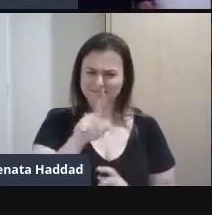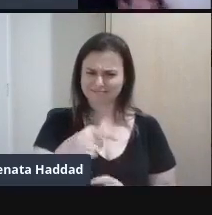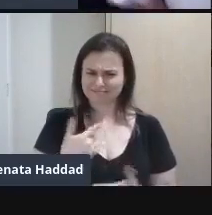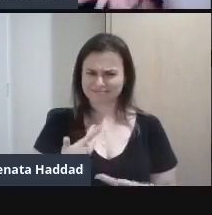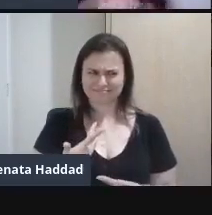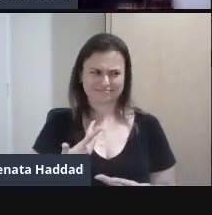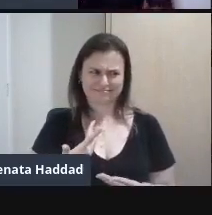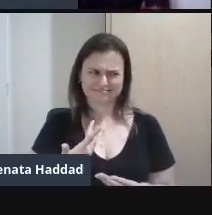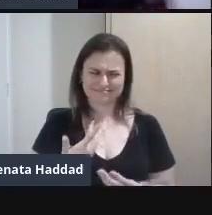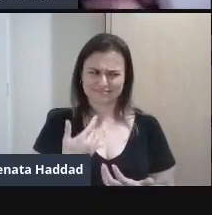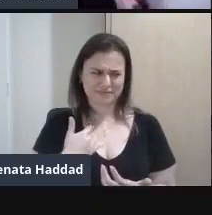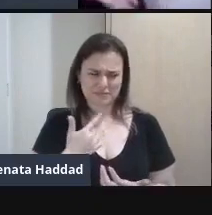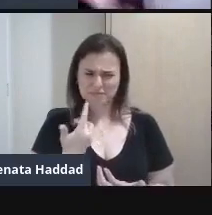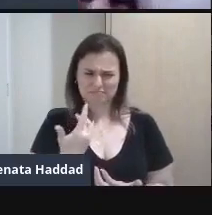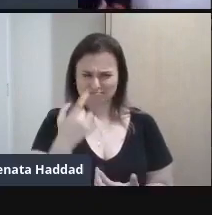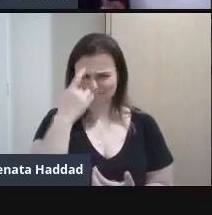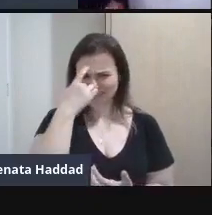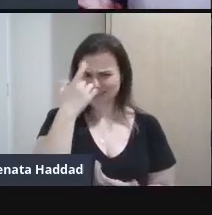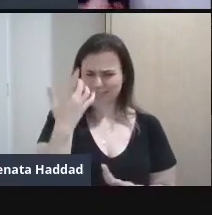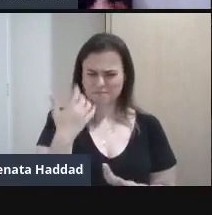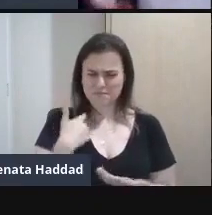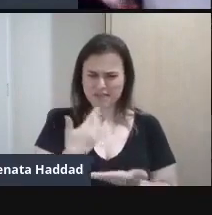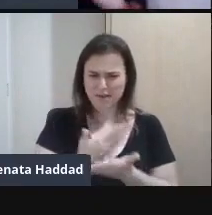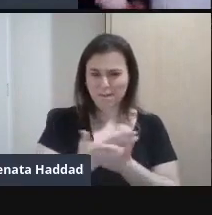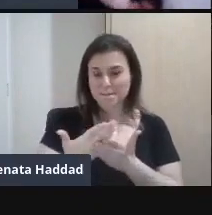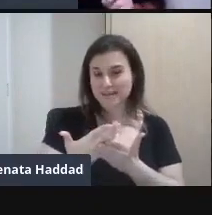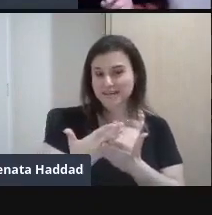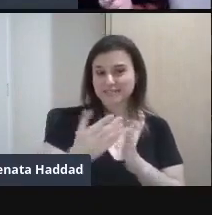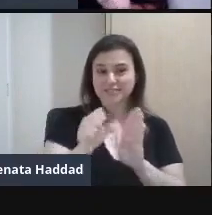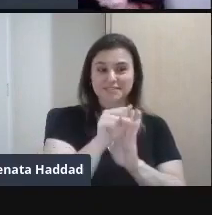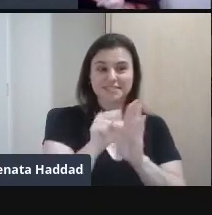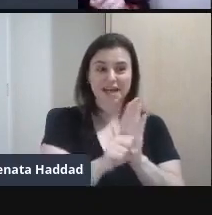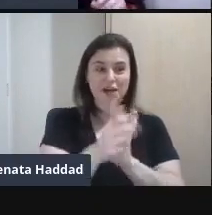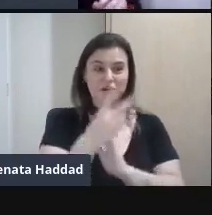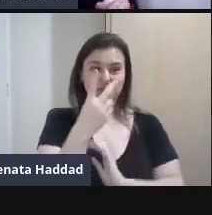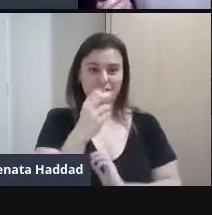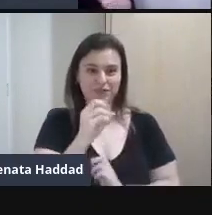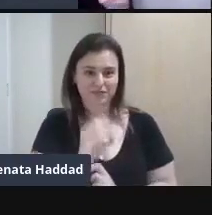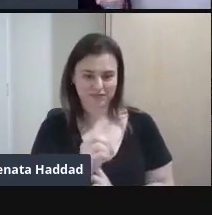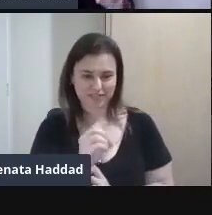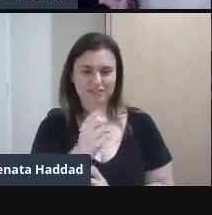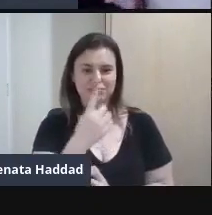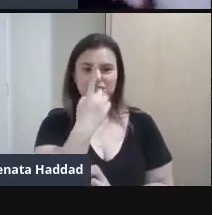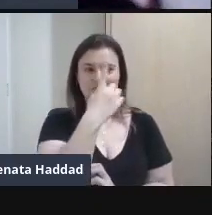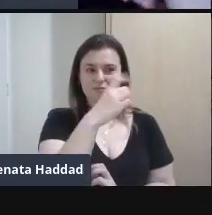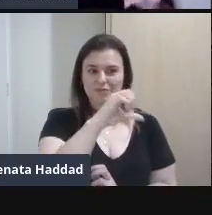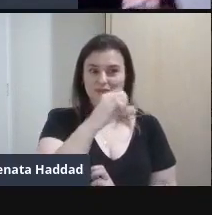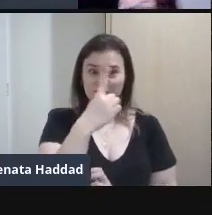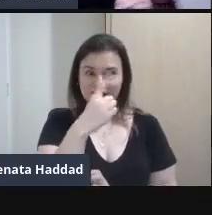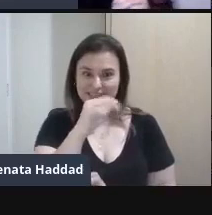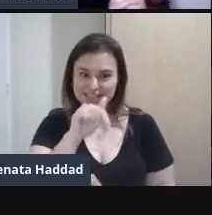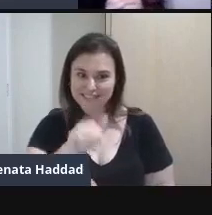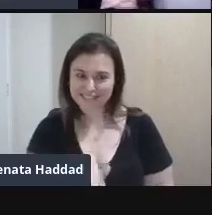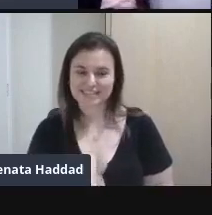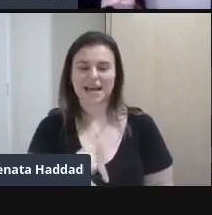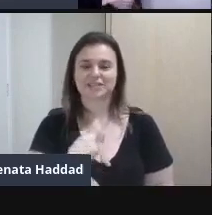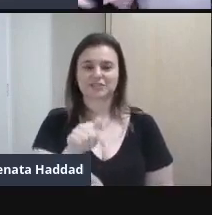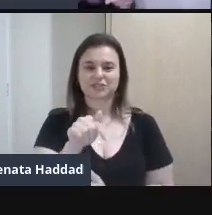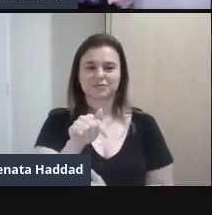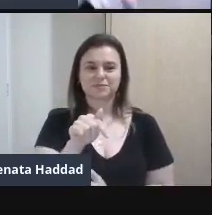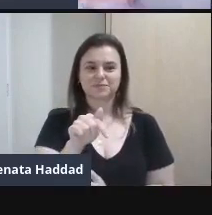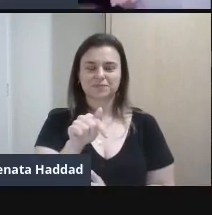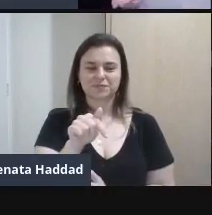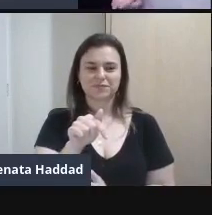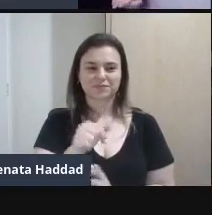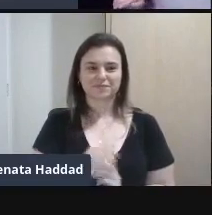Pensem comigo Começo do século 20 1917 1917 Propriamente dito Que